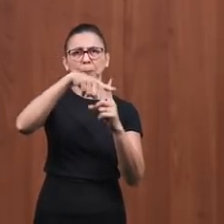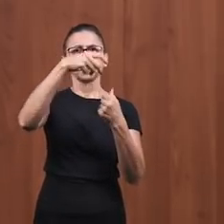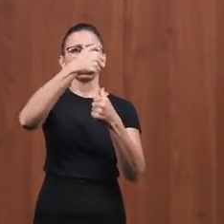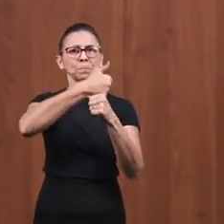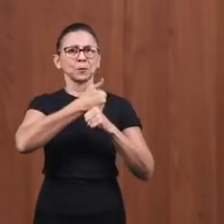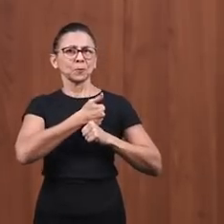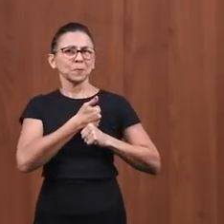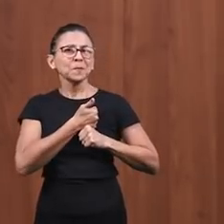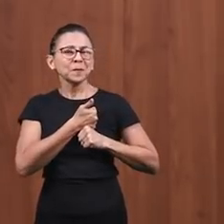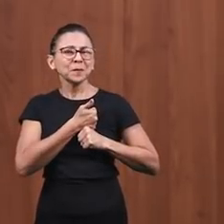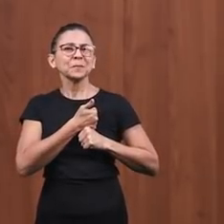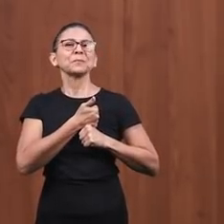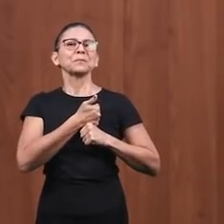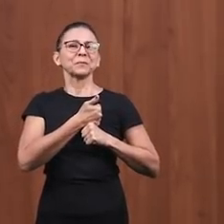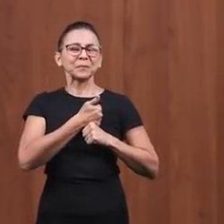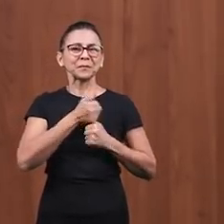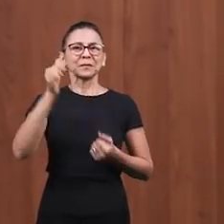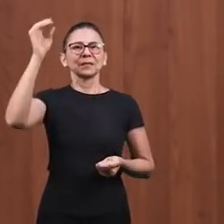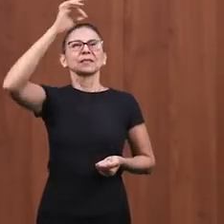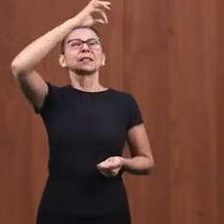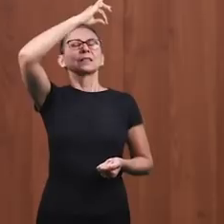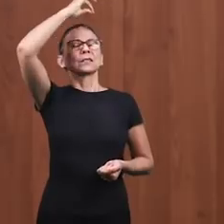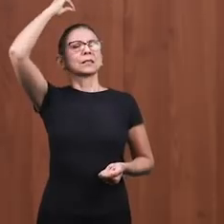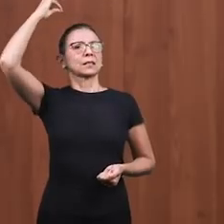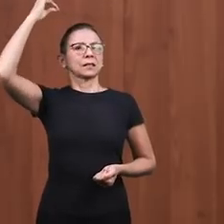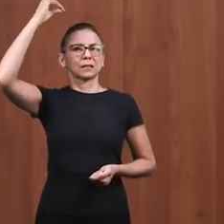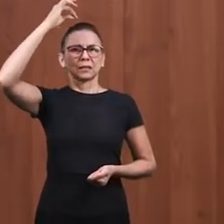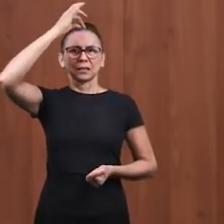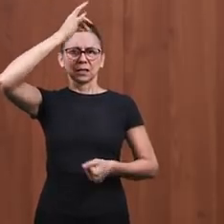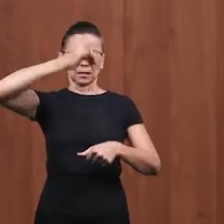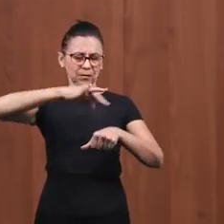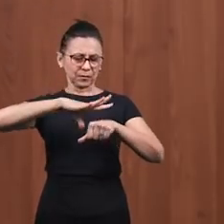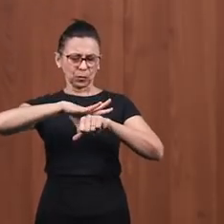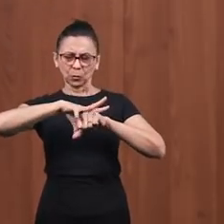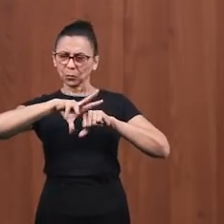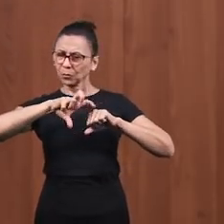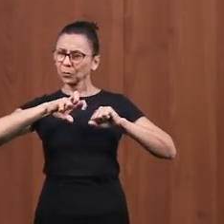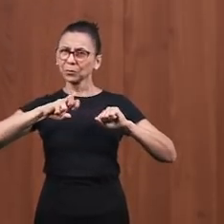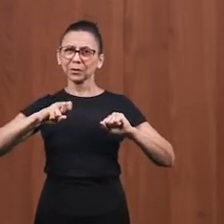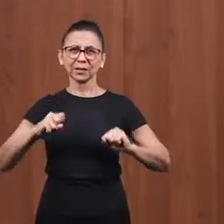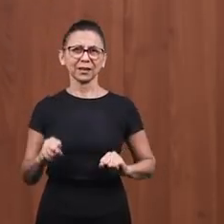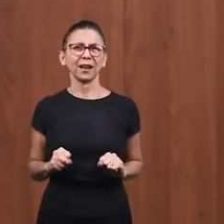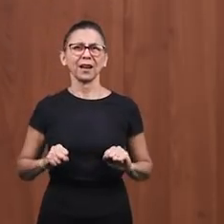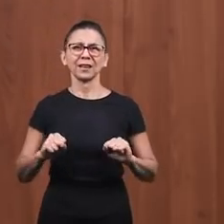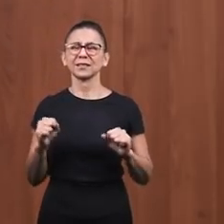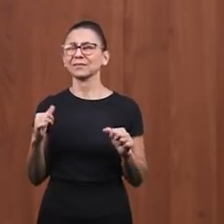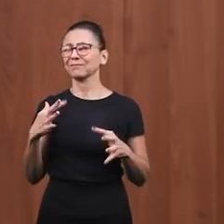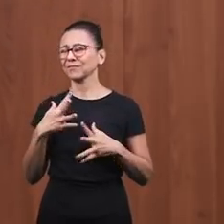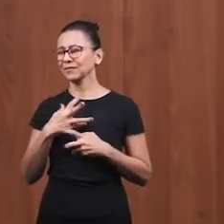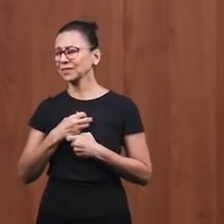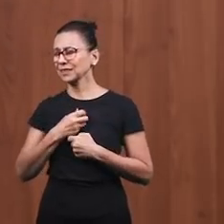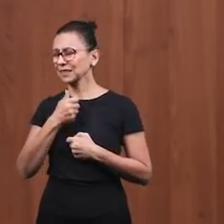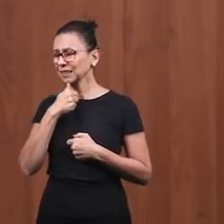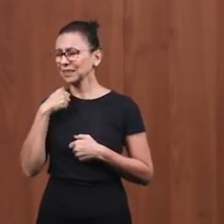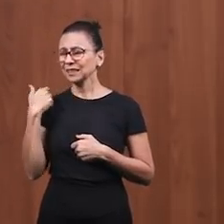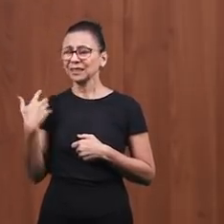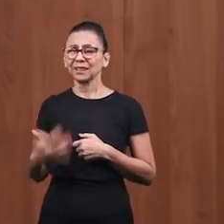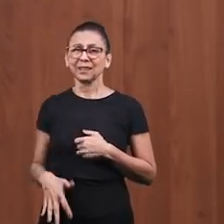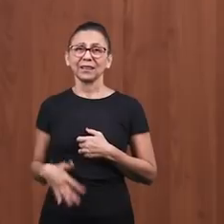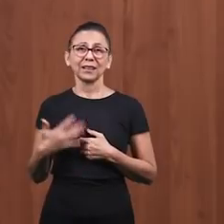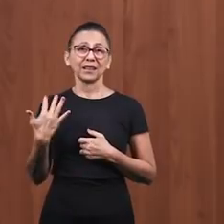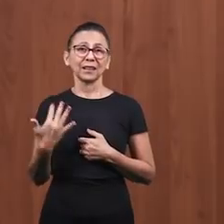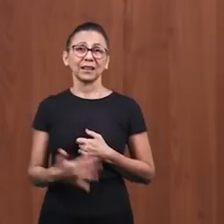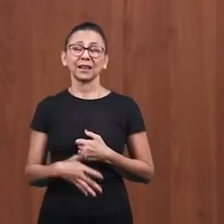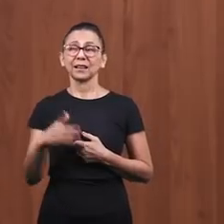Espírito Santo é aquele que vai cuidar das nossas vidas. Vai curar as nossas feridas. Quando estamos machucados, quando